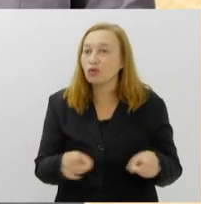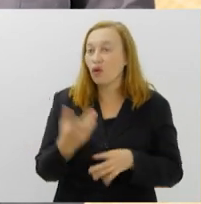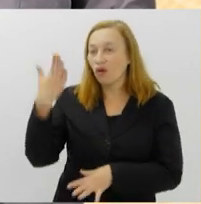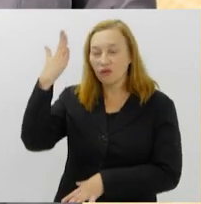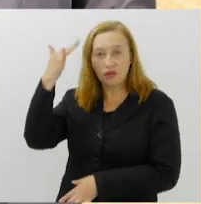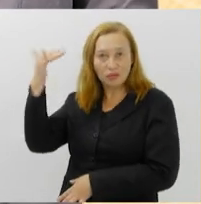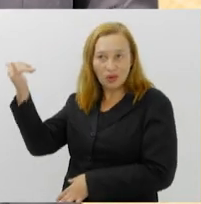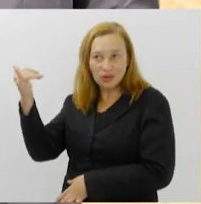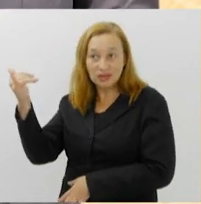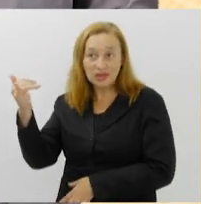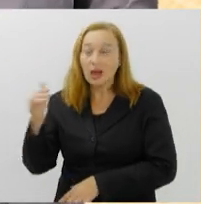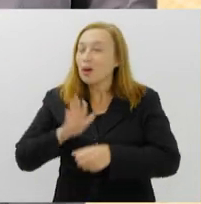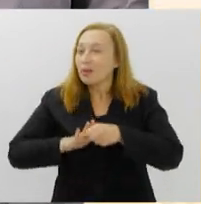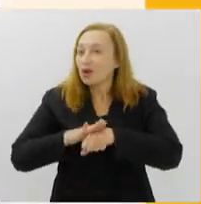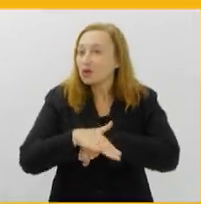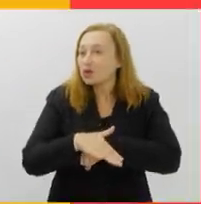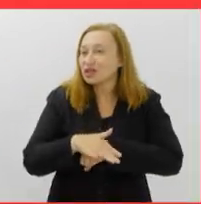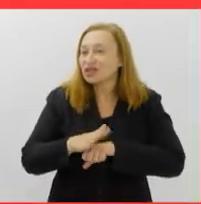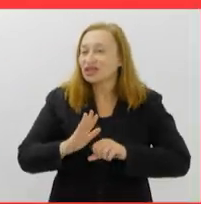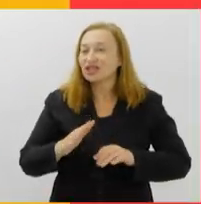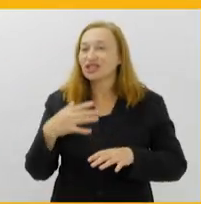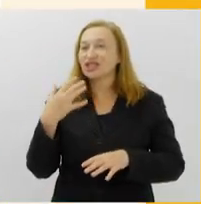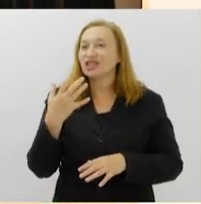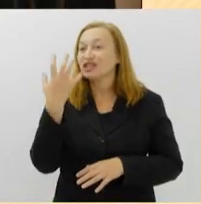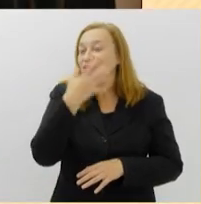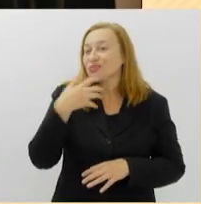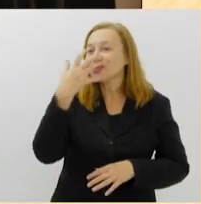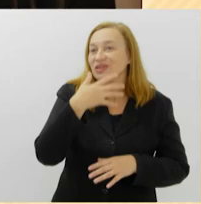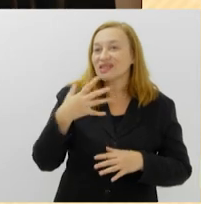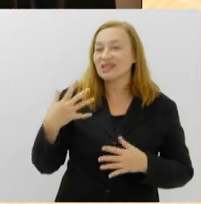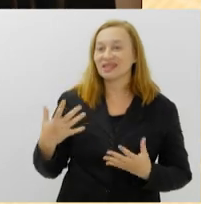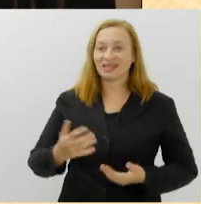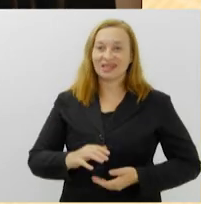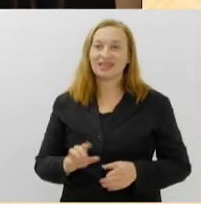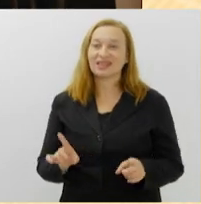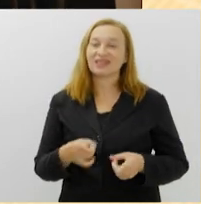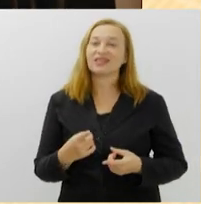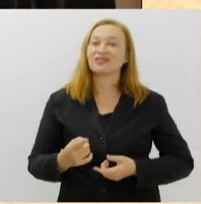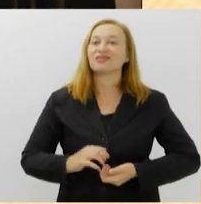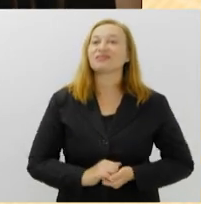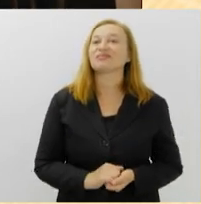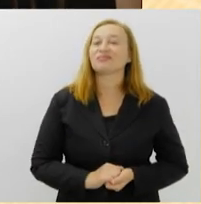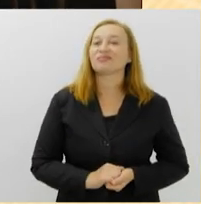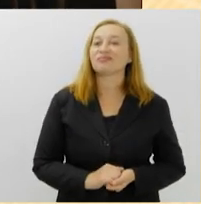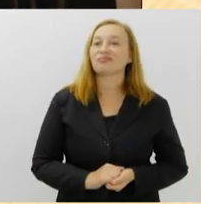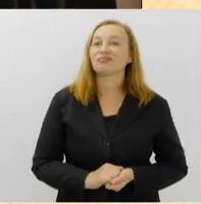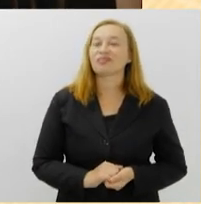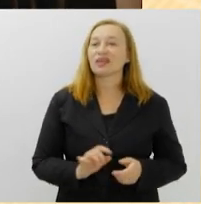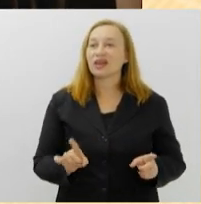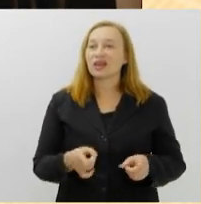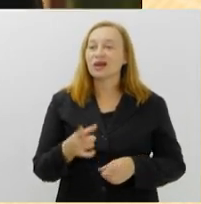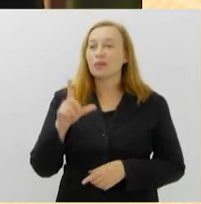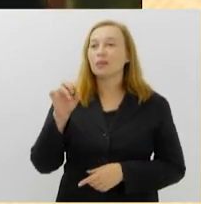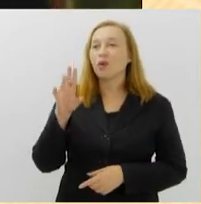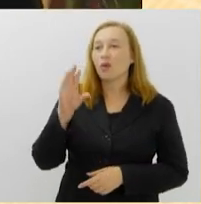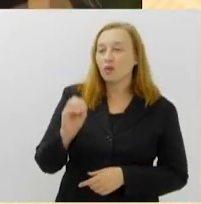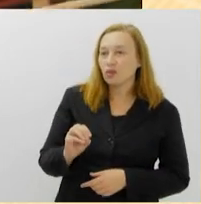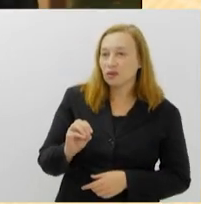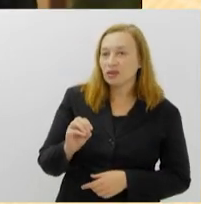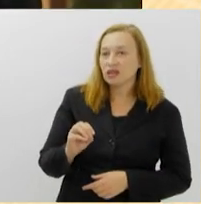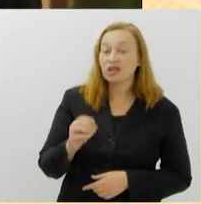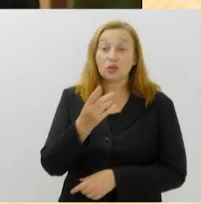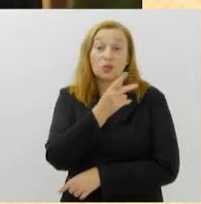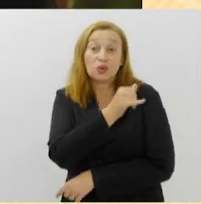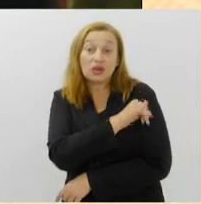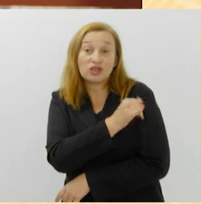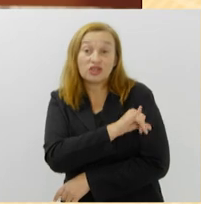Quartet, para uma noite de música clássica. Em sua vigésima nona edição, a série Globo Delarte traz ao Rio de Janeiro